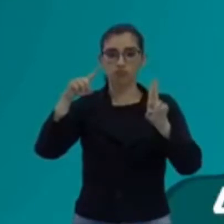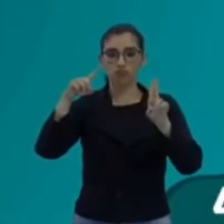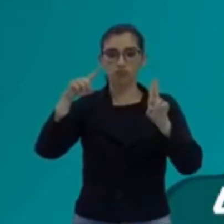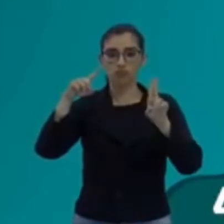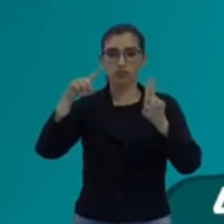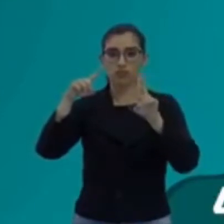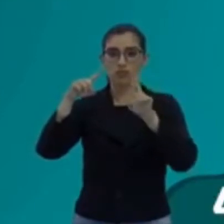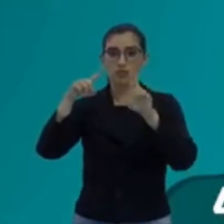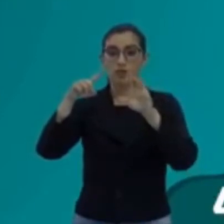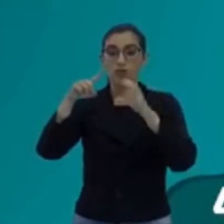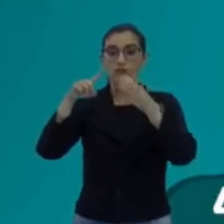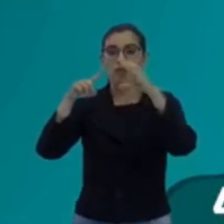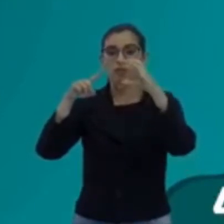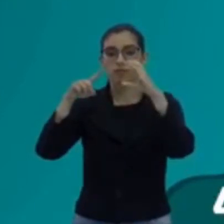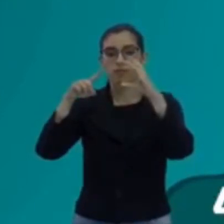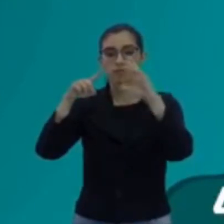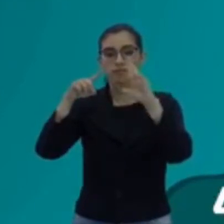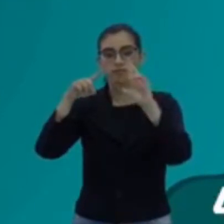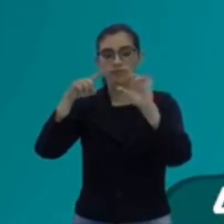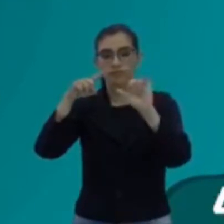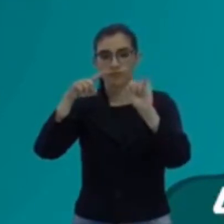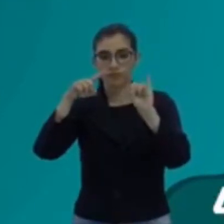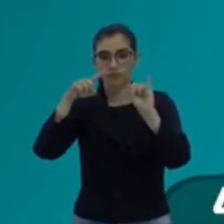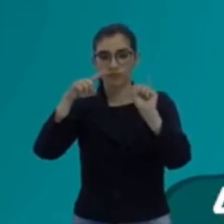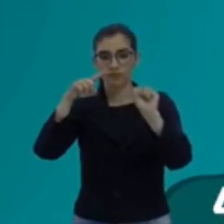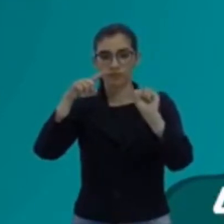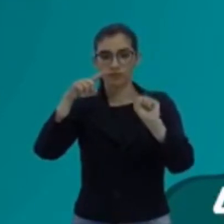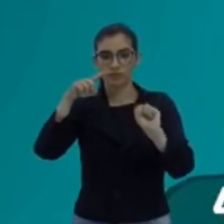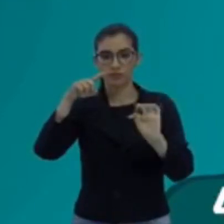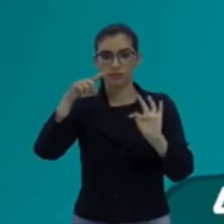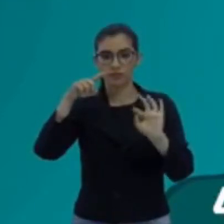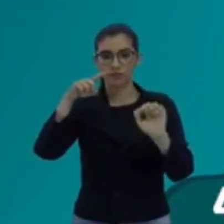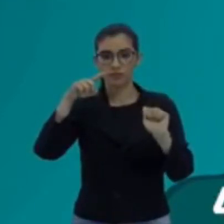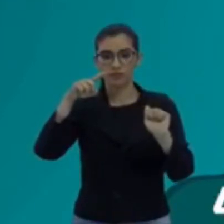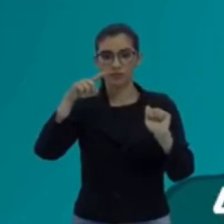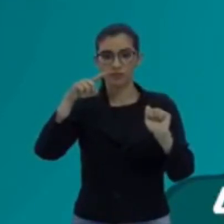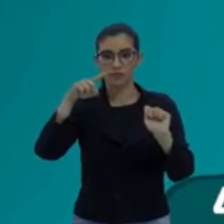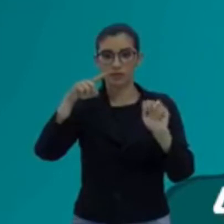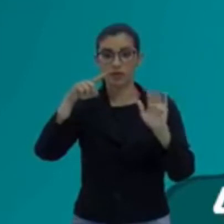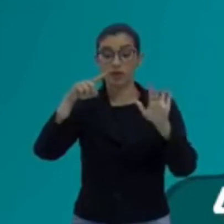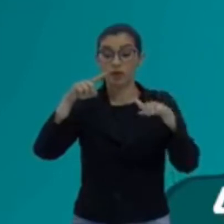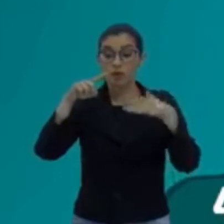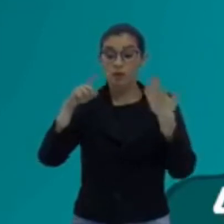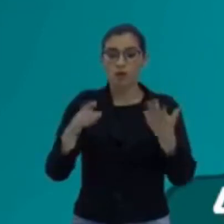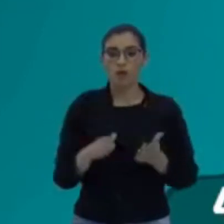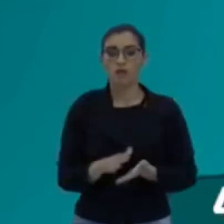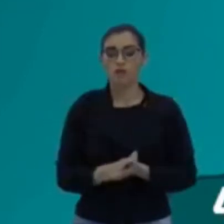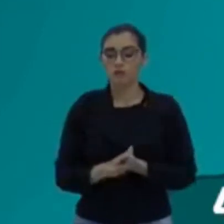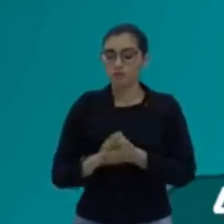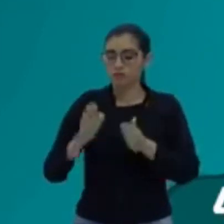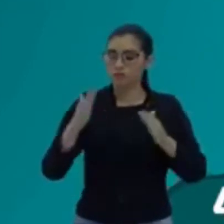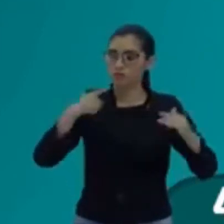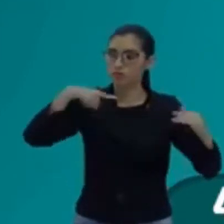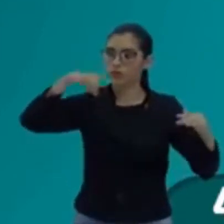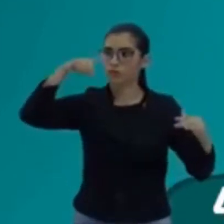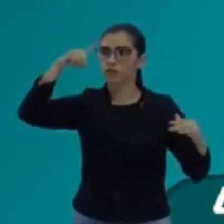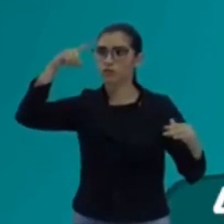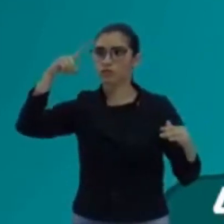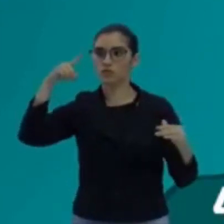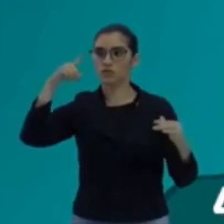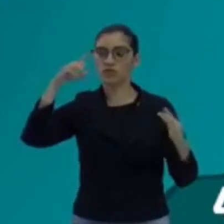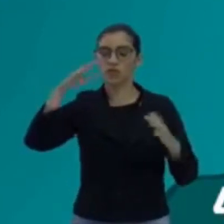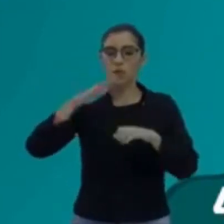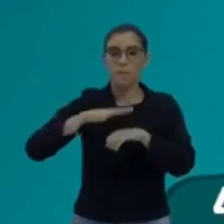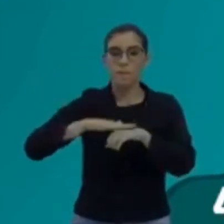grifado aqui, mas eu vou escrever. É a crista. Quando eu estou lá naquela posição mais alta, melhor de